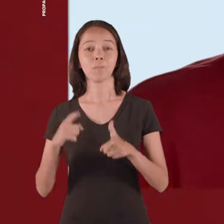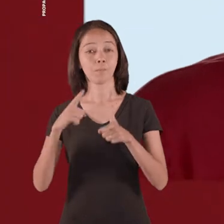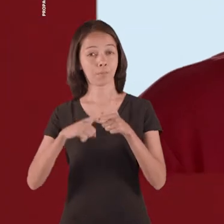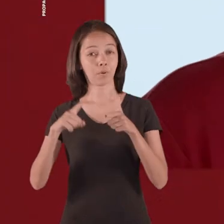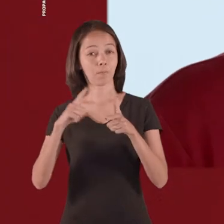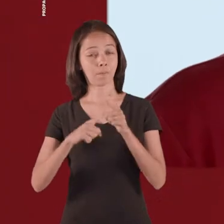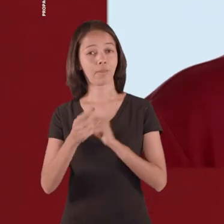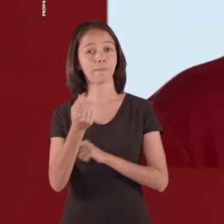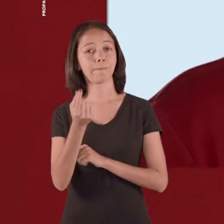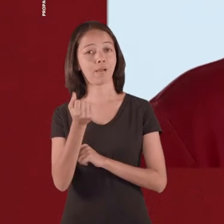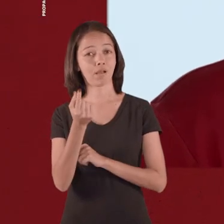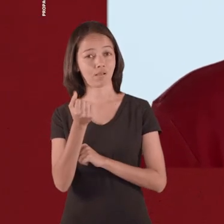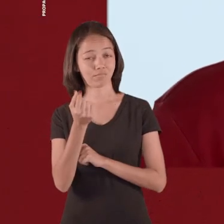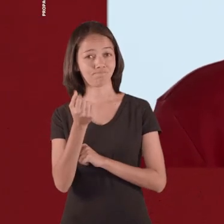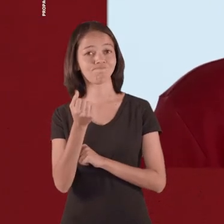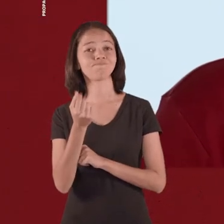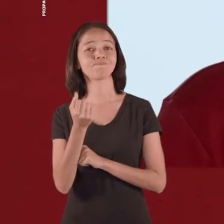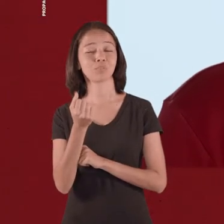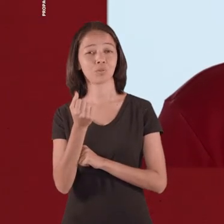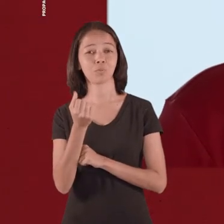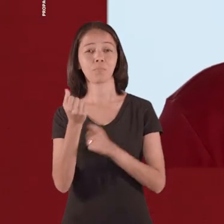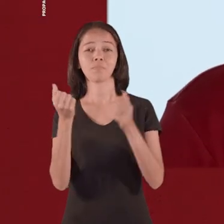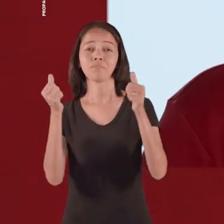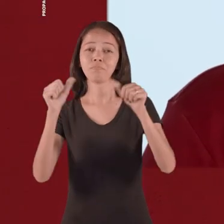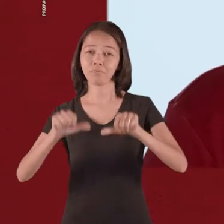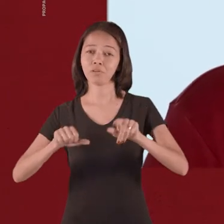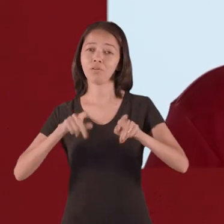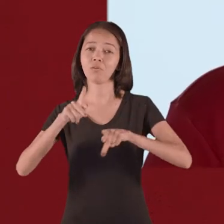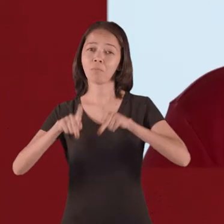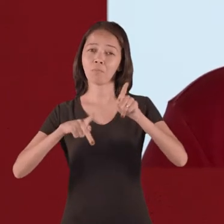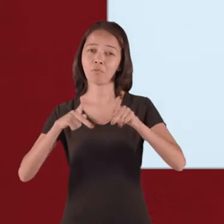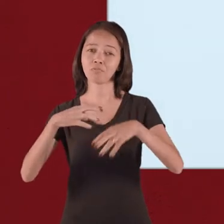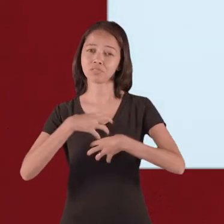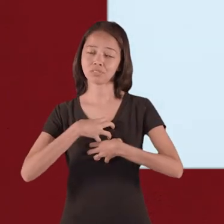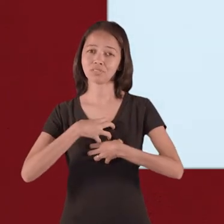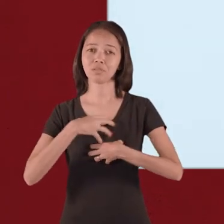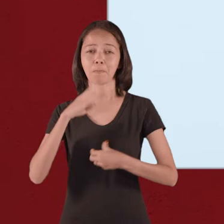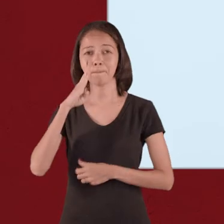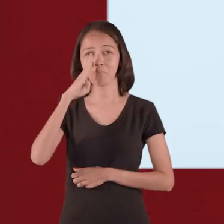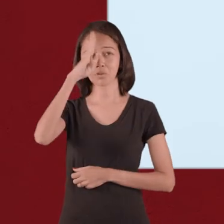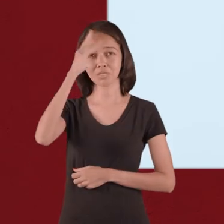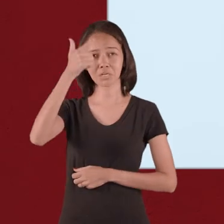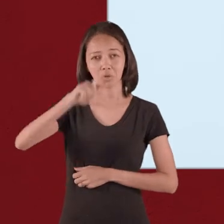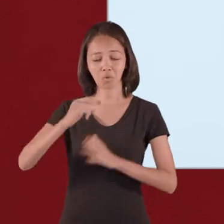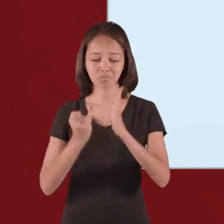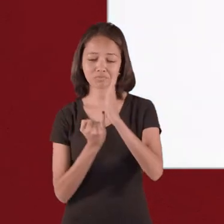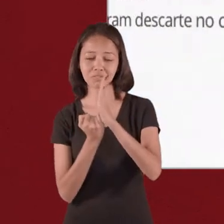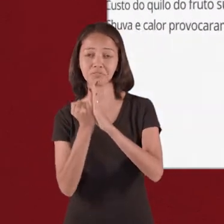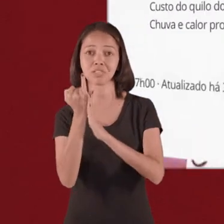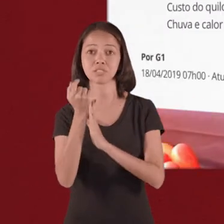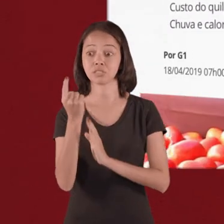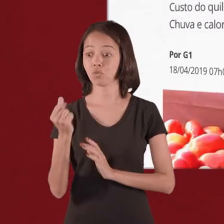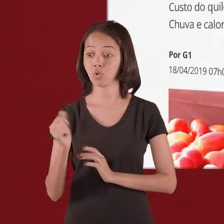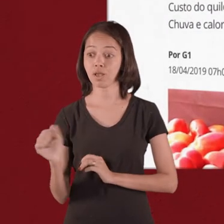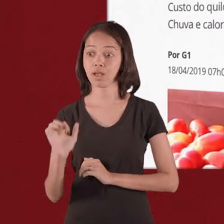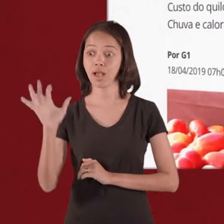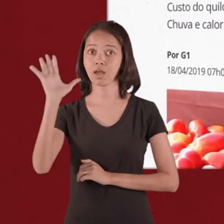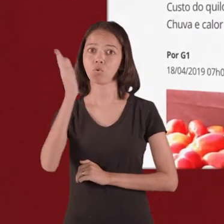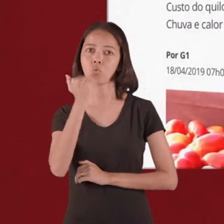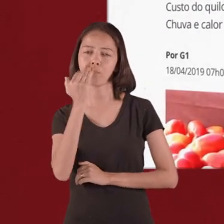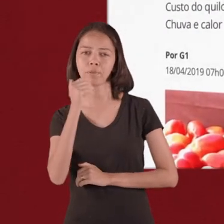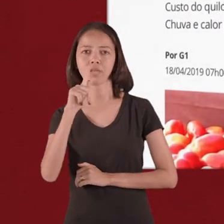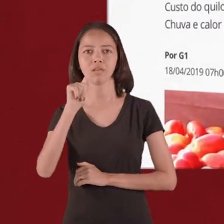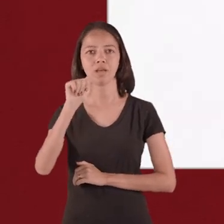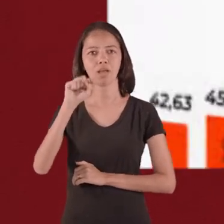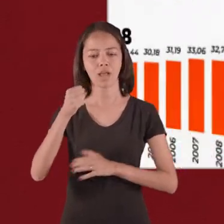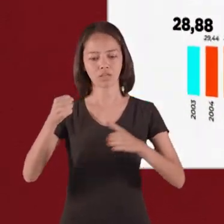A crise econômica que estamos vivendo está acabando com a vida do povo. Bolsonaro trouxe de volta a inflação e o aumento dos preços